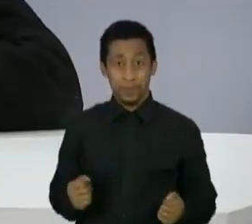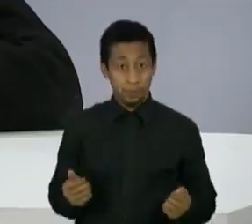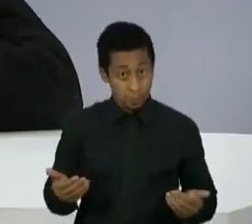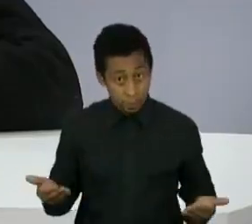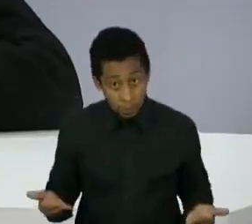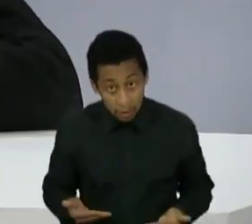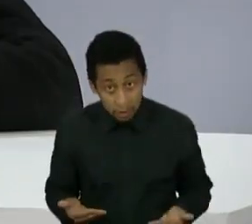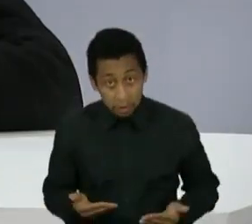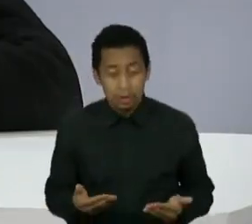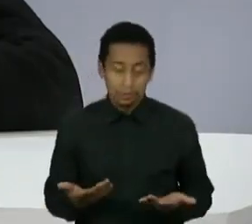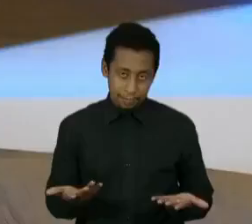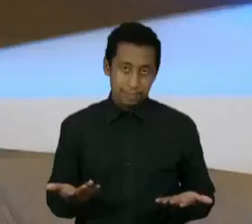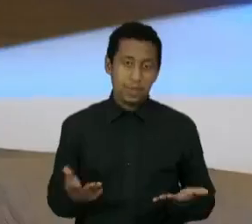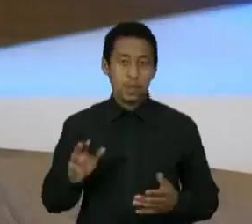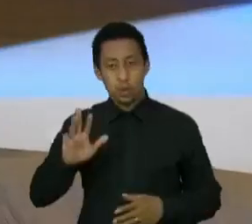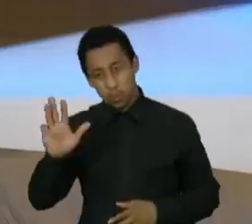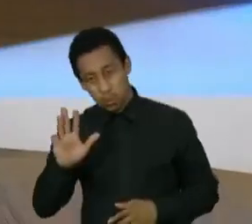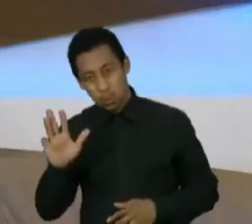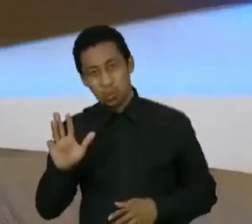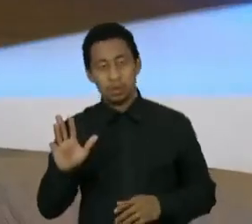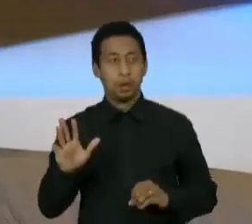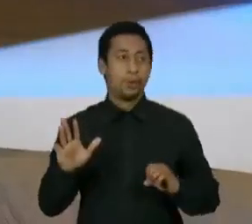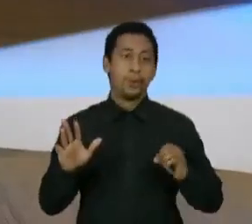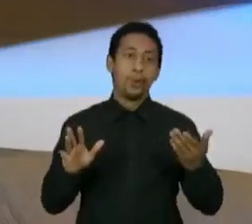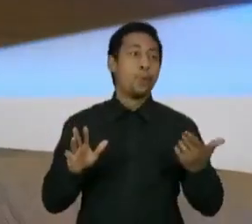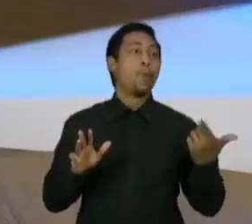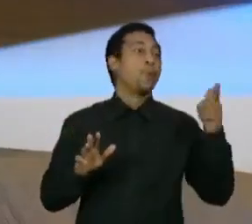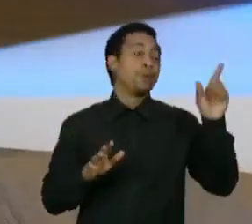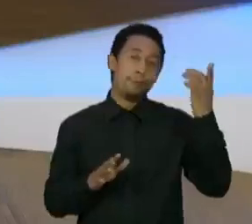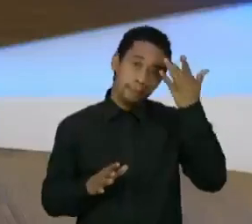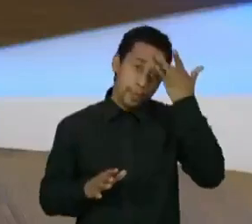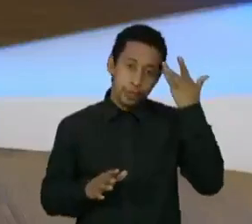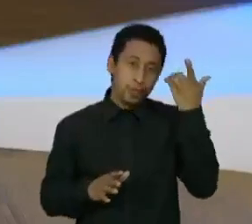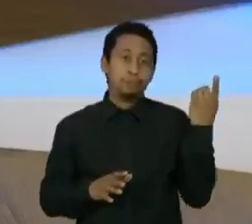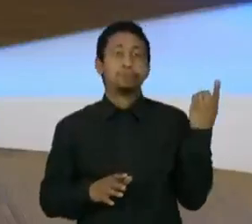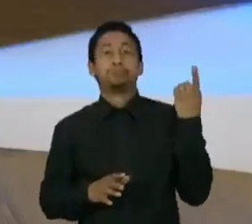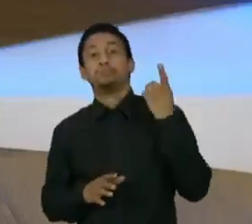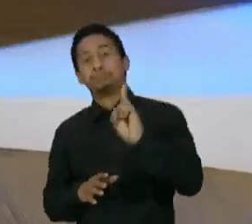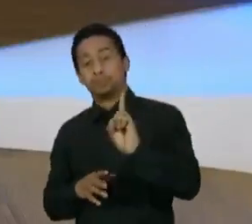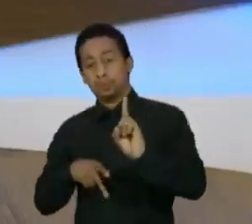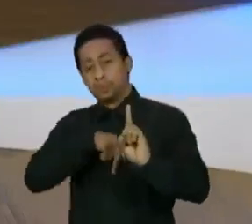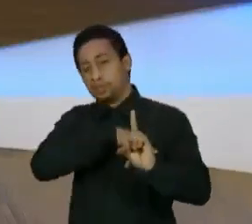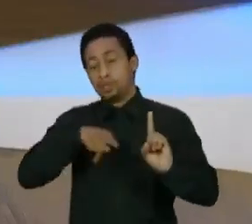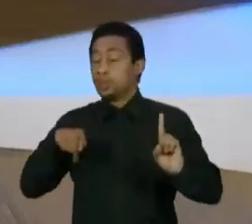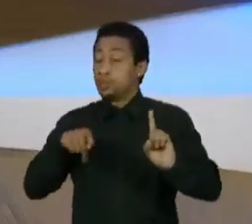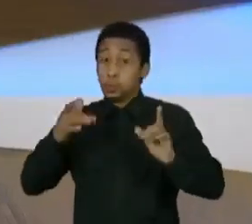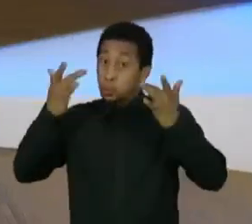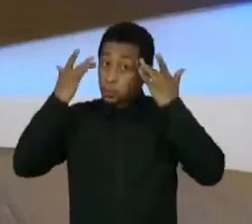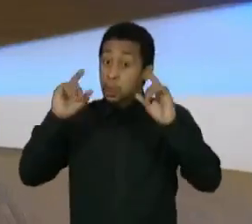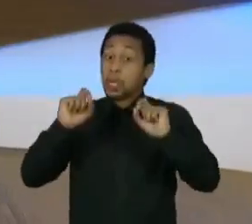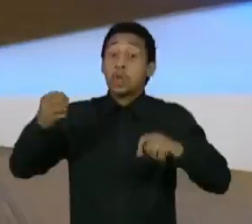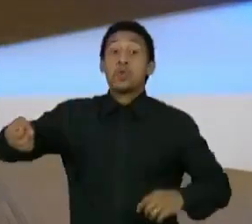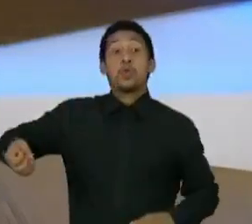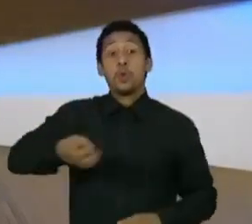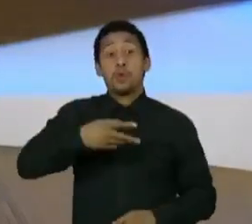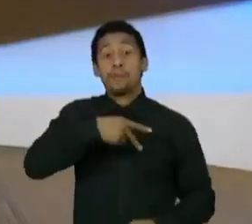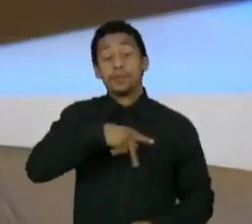hoje, quer seja Lula, quer seja a chamada terceira via, quem quer que seja o novo presidente do Brasil,